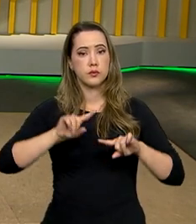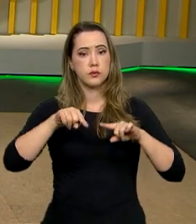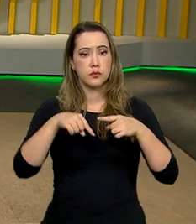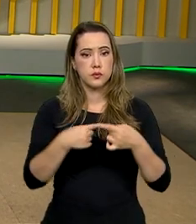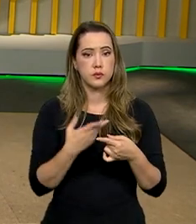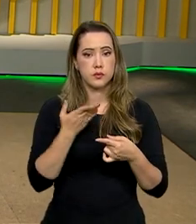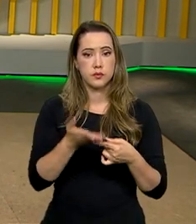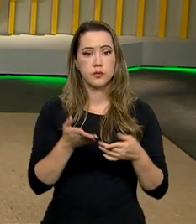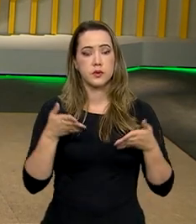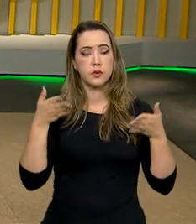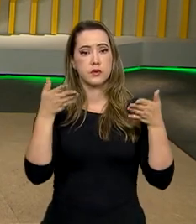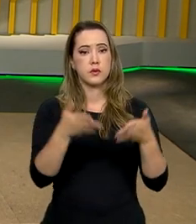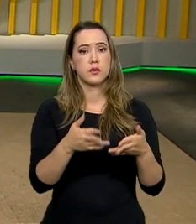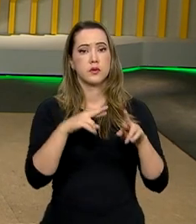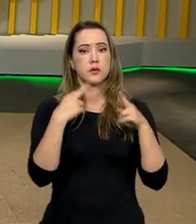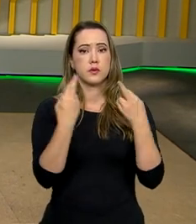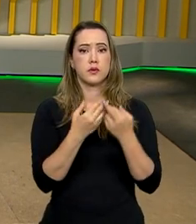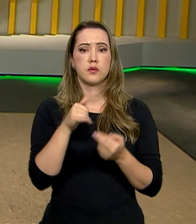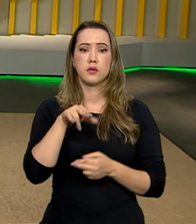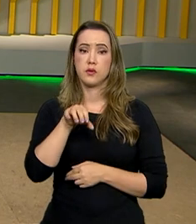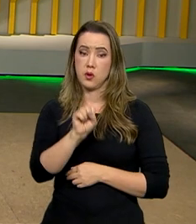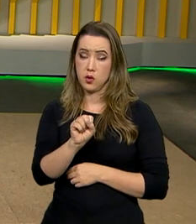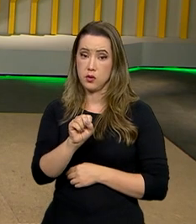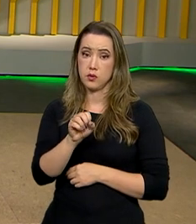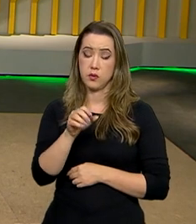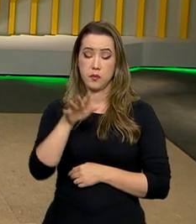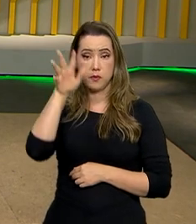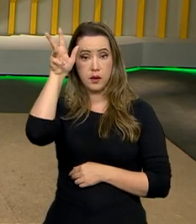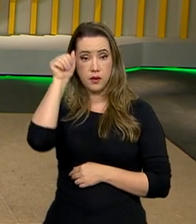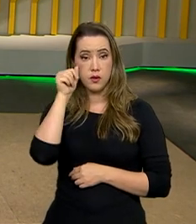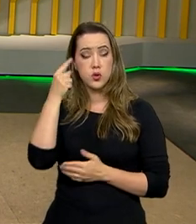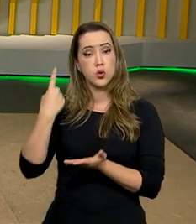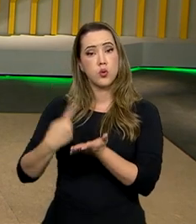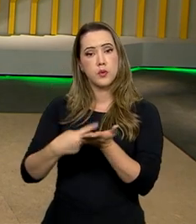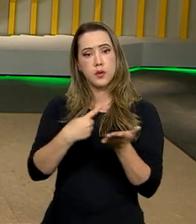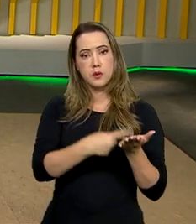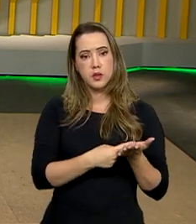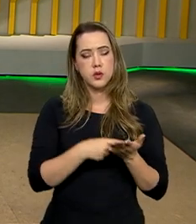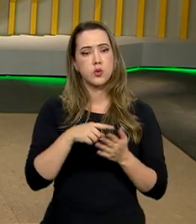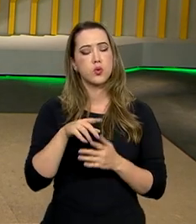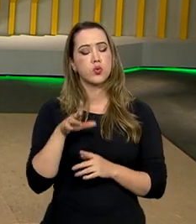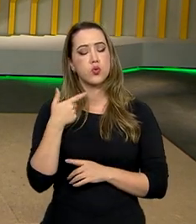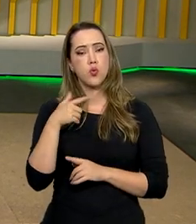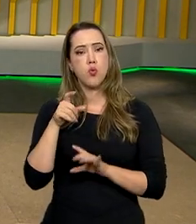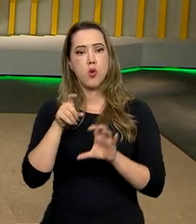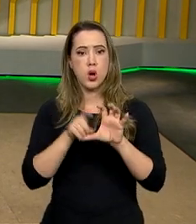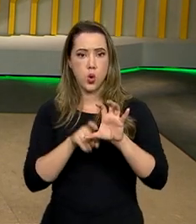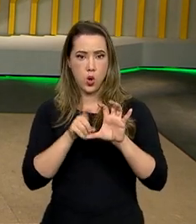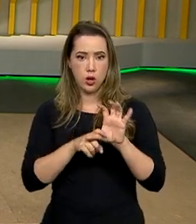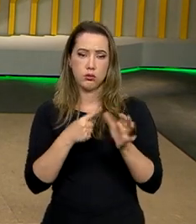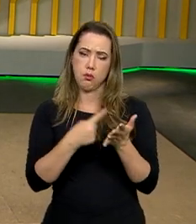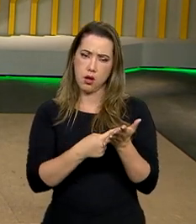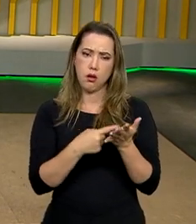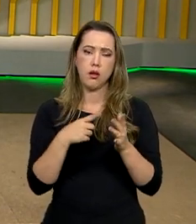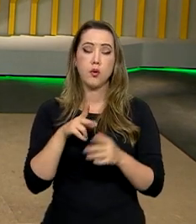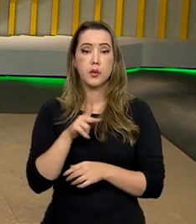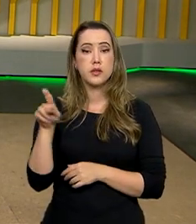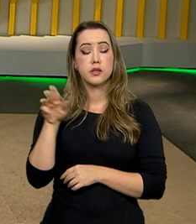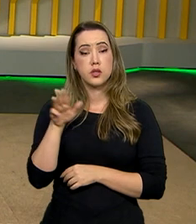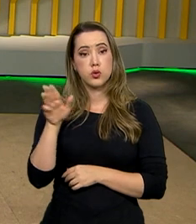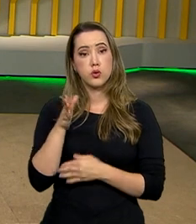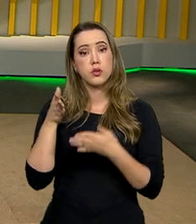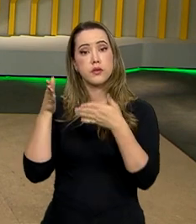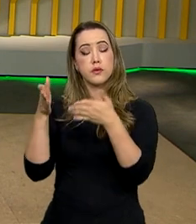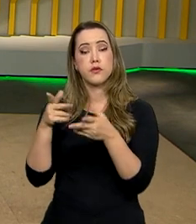de participar da reunião do BRICS na África do Sul e de firmar acordos com Angola, o presidente Lula esteve nesse domingo